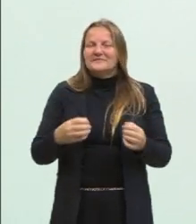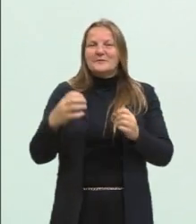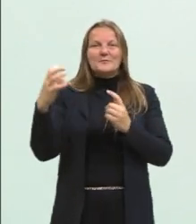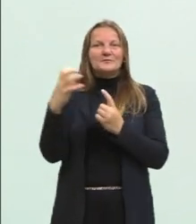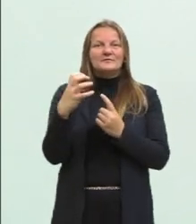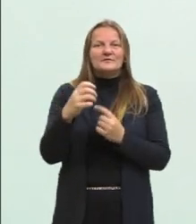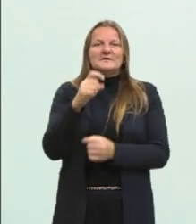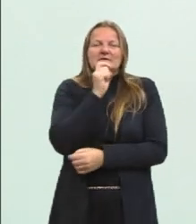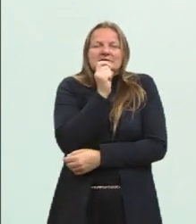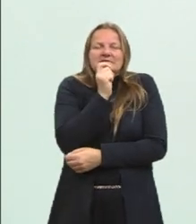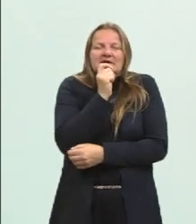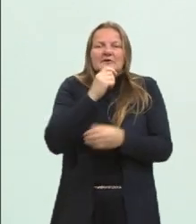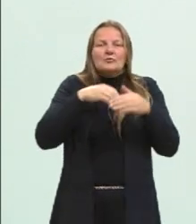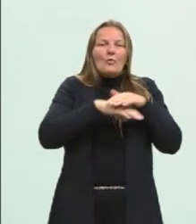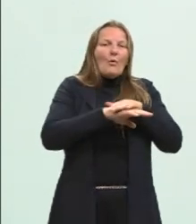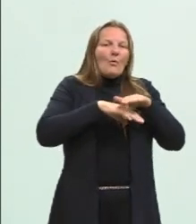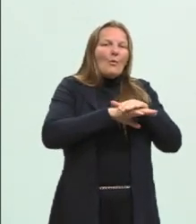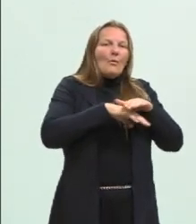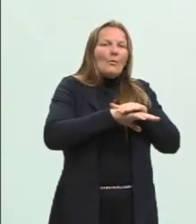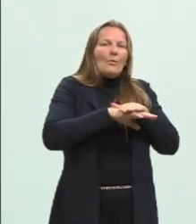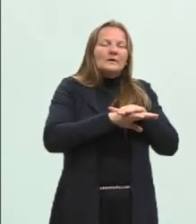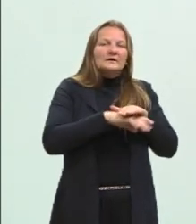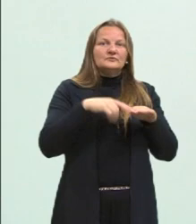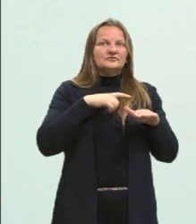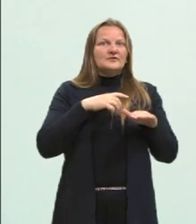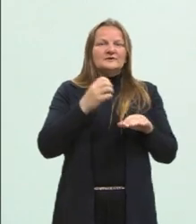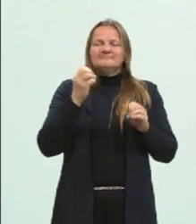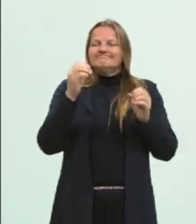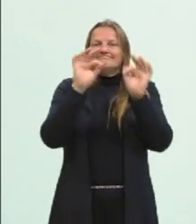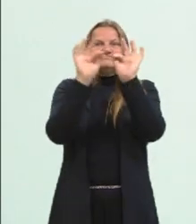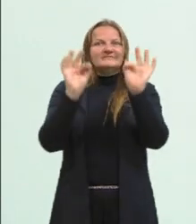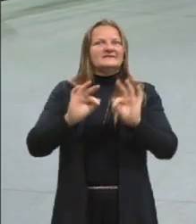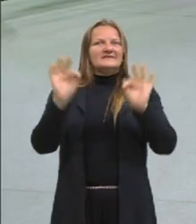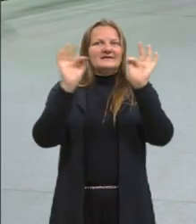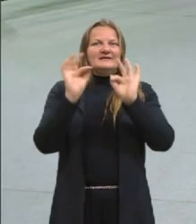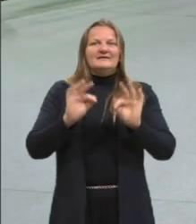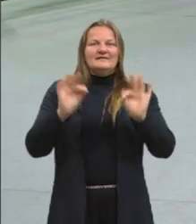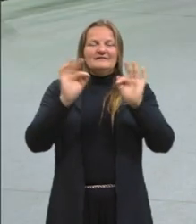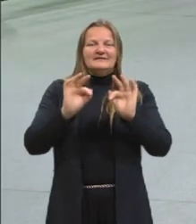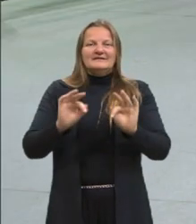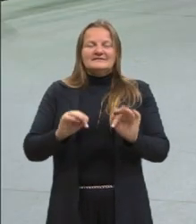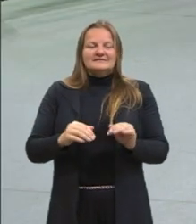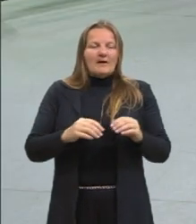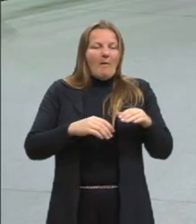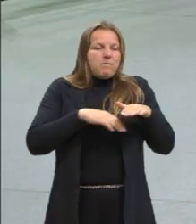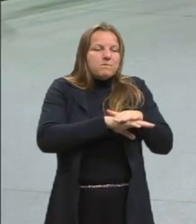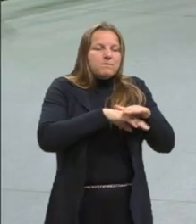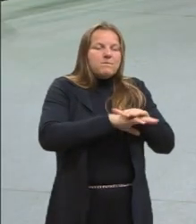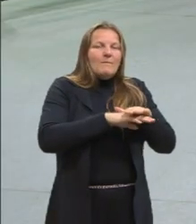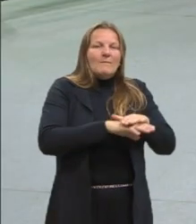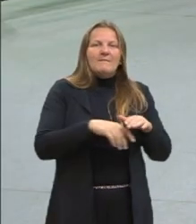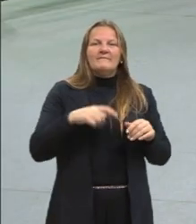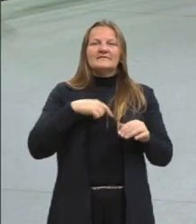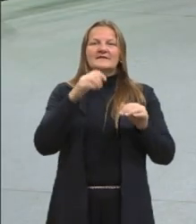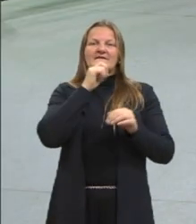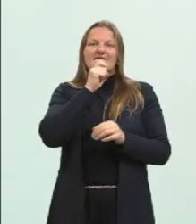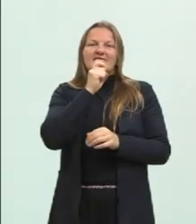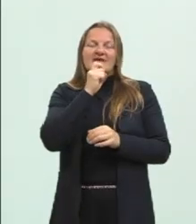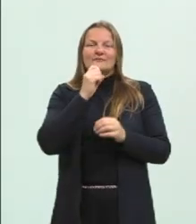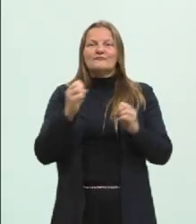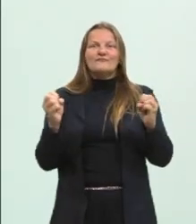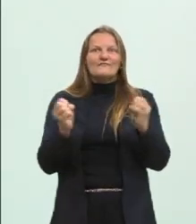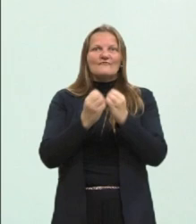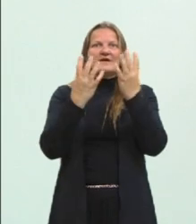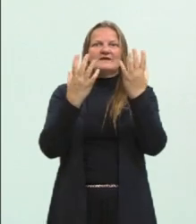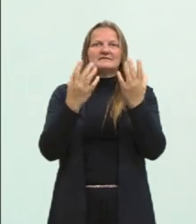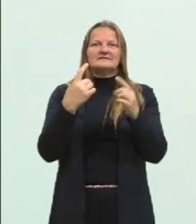no inverno deles, porque eles tinham comida para o inverno. Interessante isso, não é? E aí, o que eles faziam?